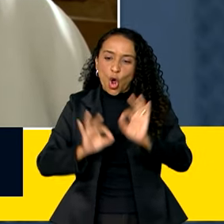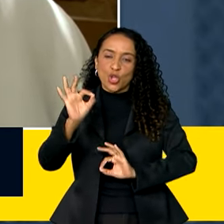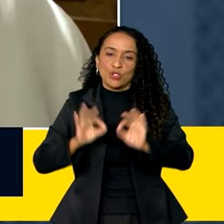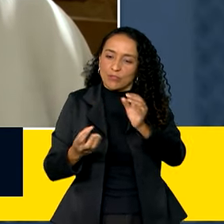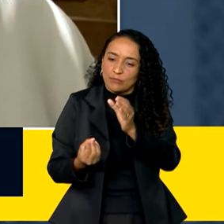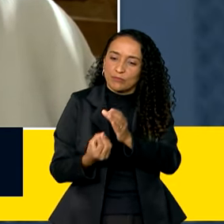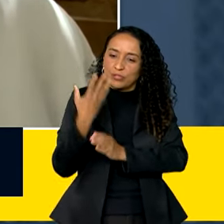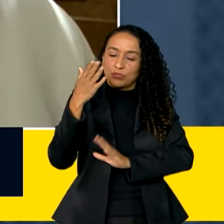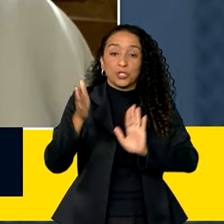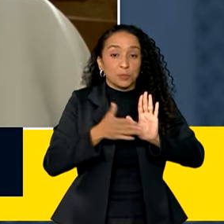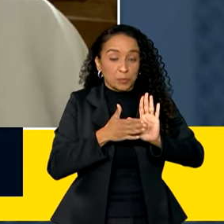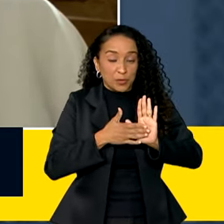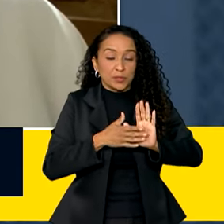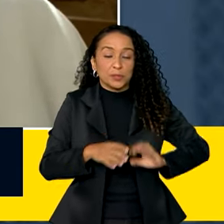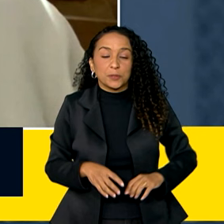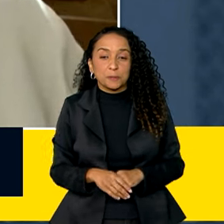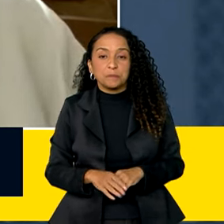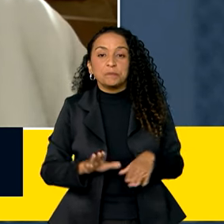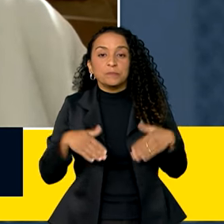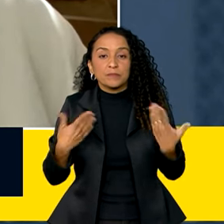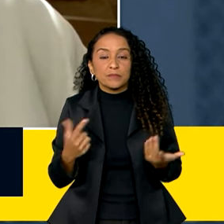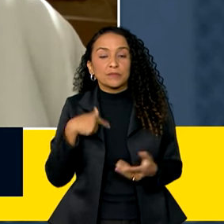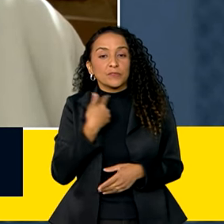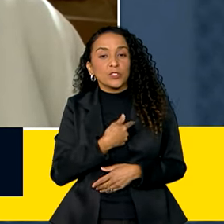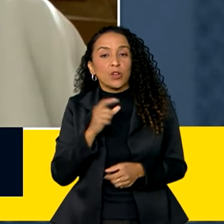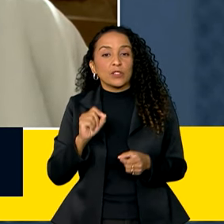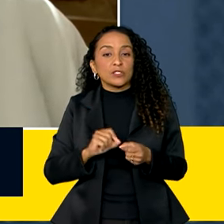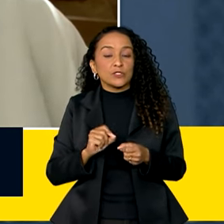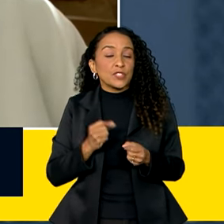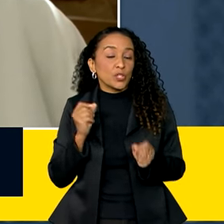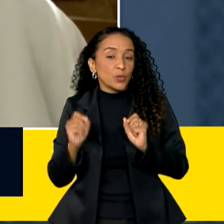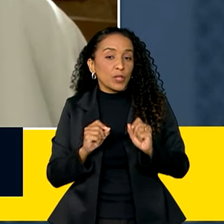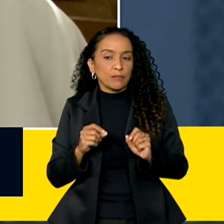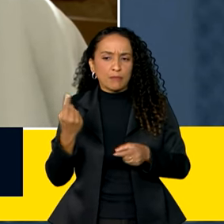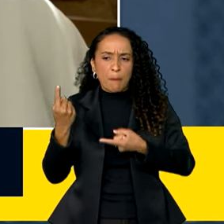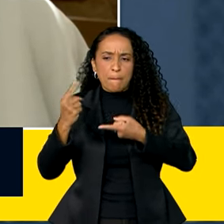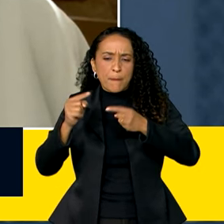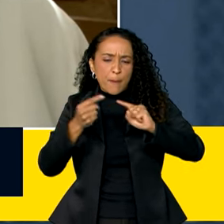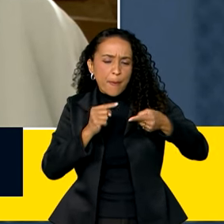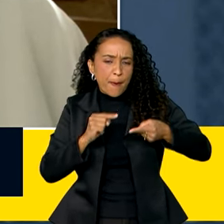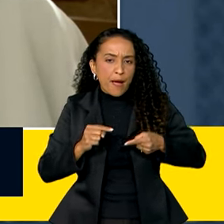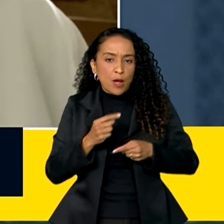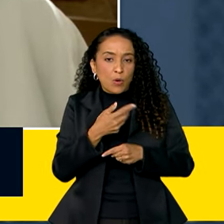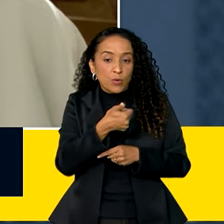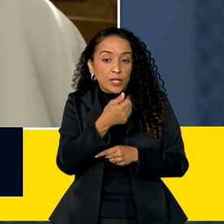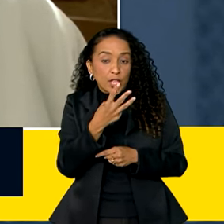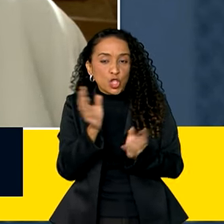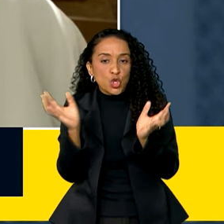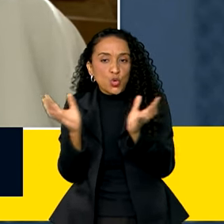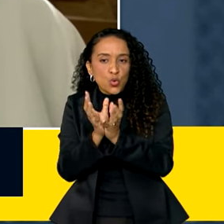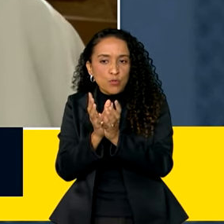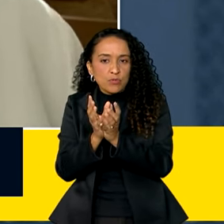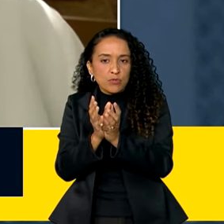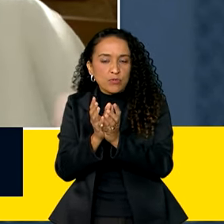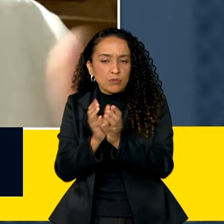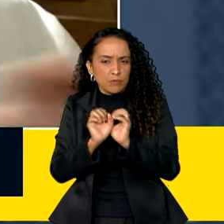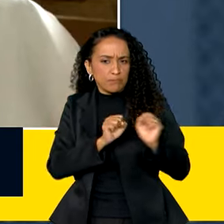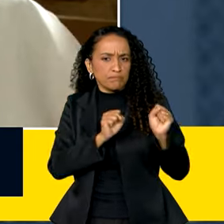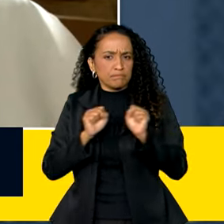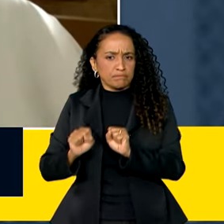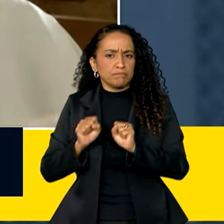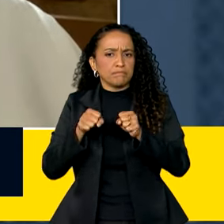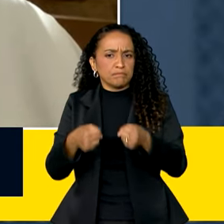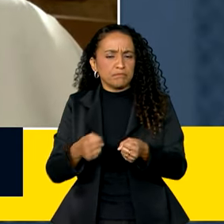das propostas. Então, nós estamos fazendo o debate com os 13 grupos de engajamentos, que